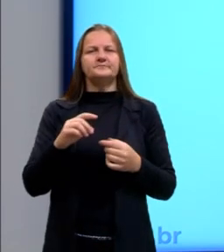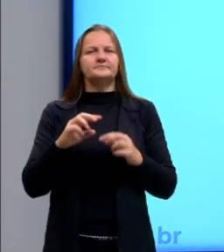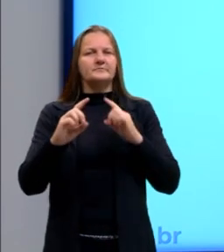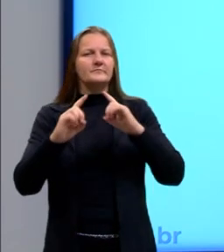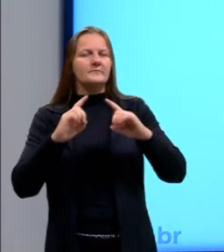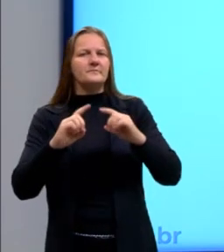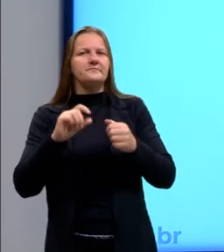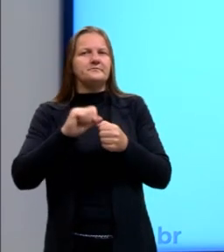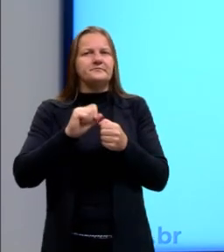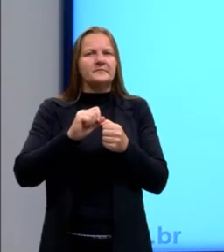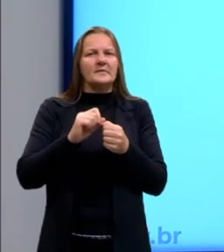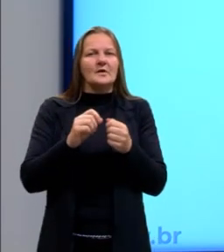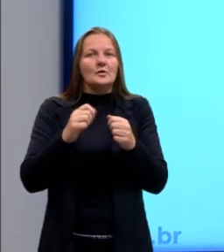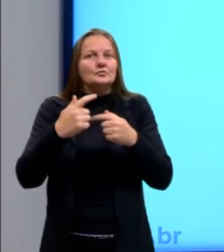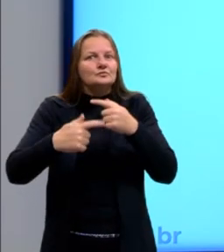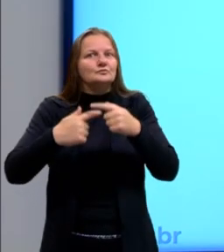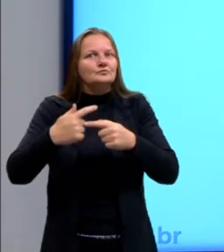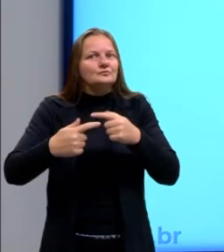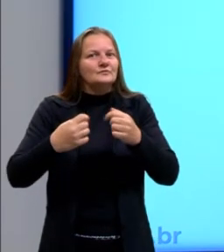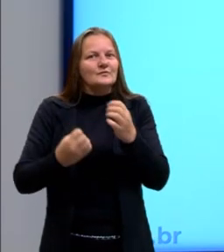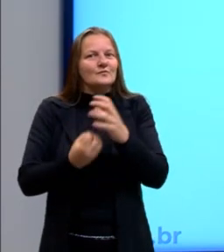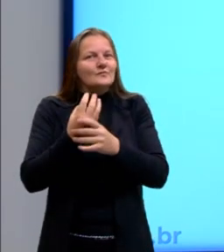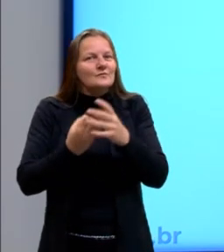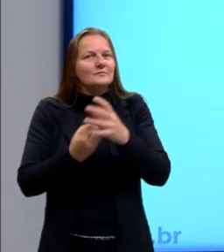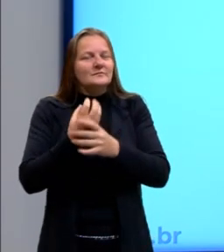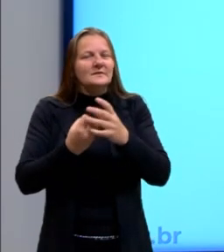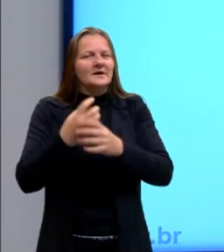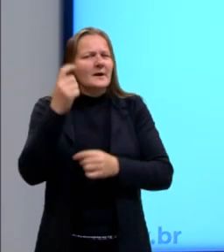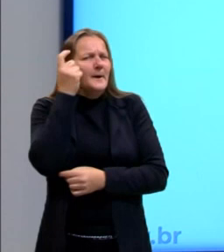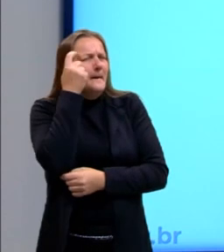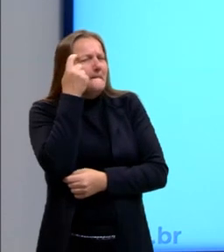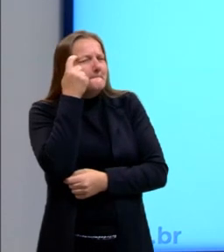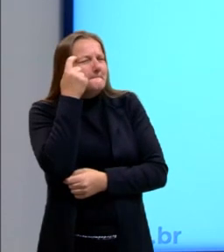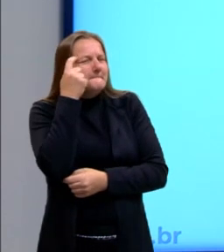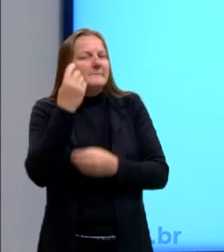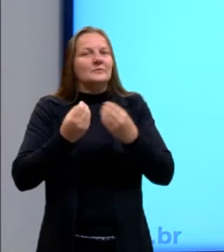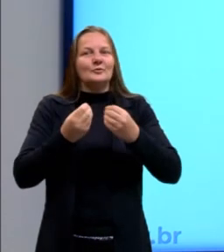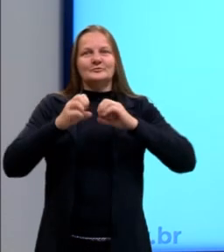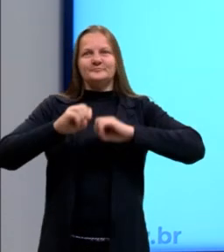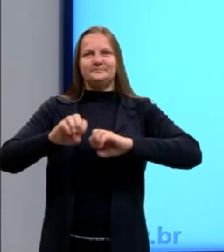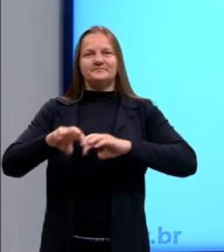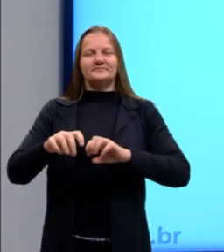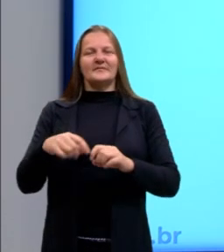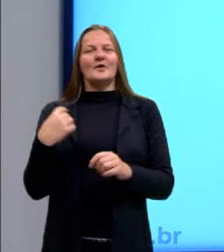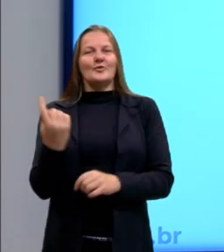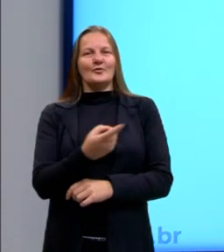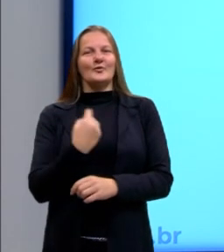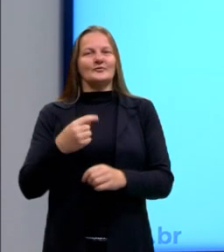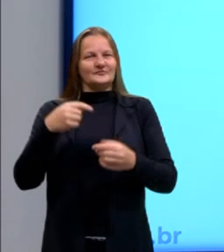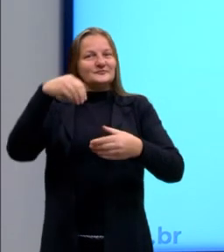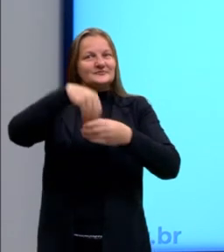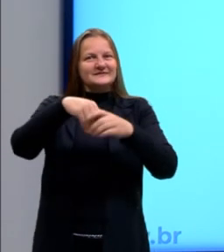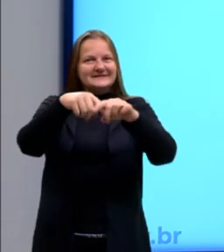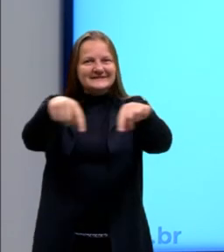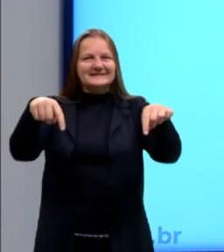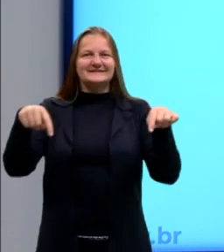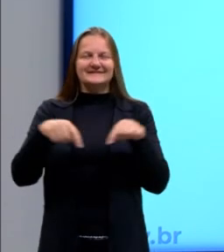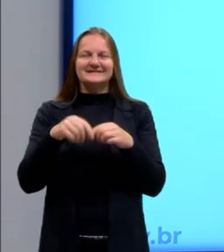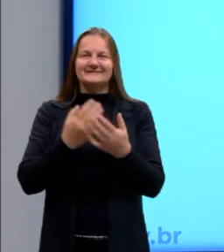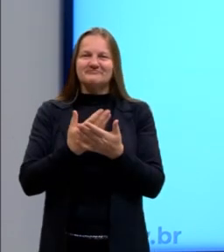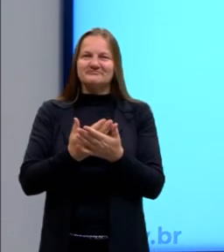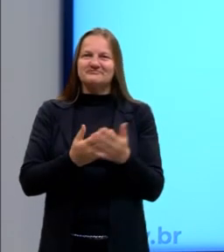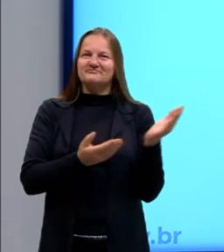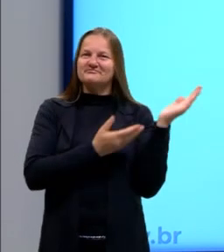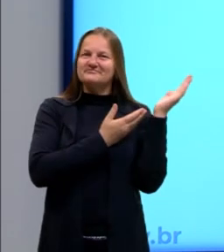peça, gerando ali esse pensamento da educação financeira em sala de aula. Nós